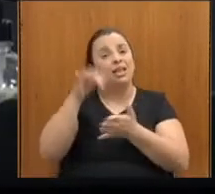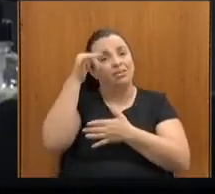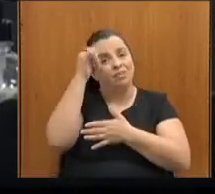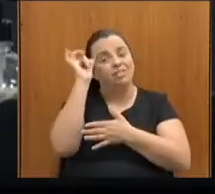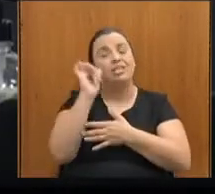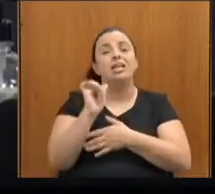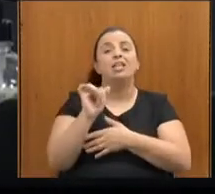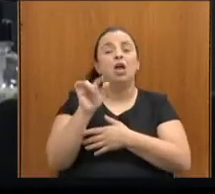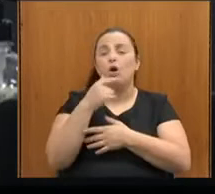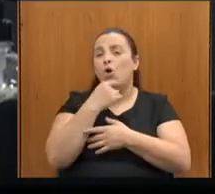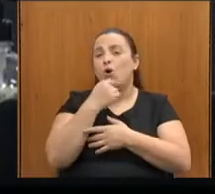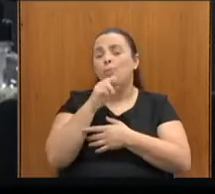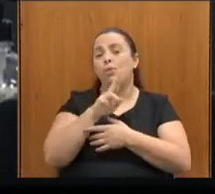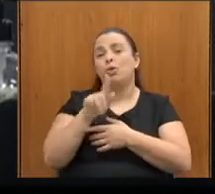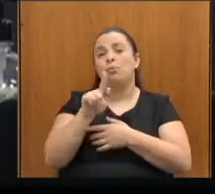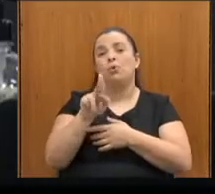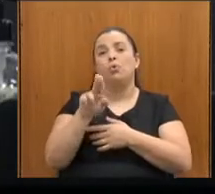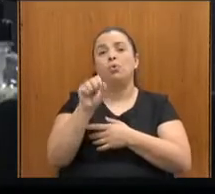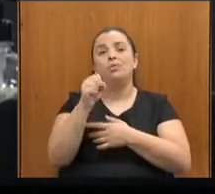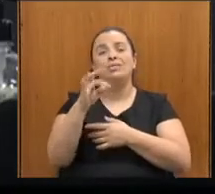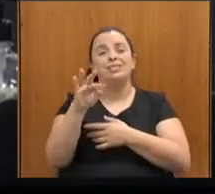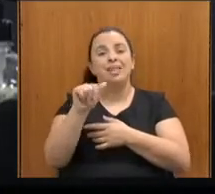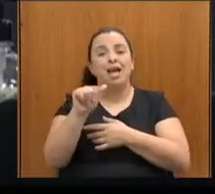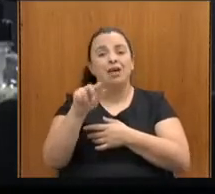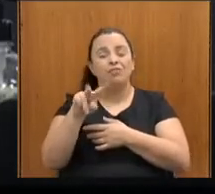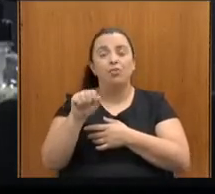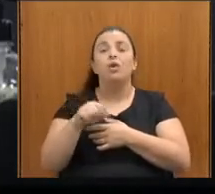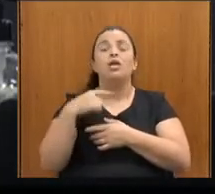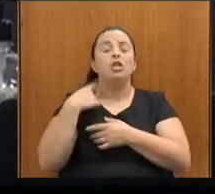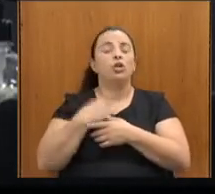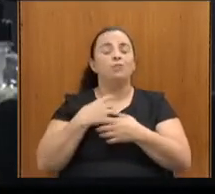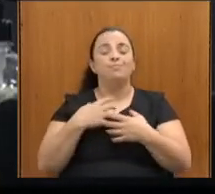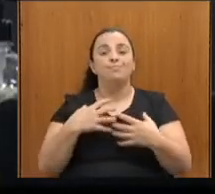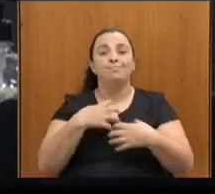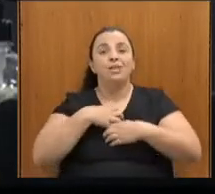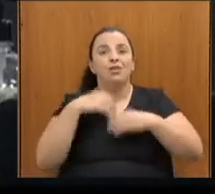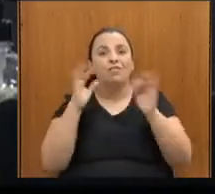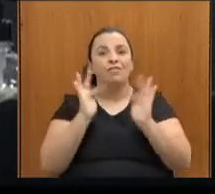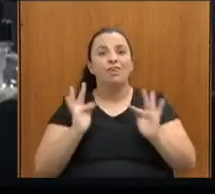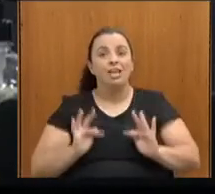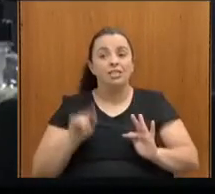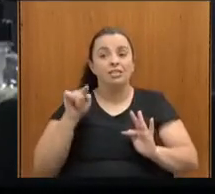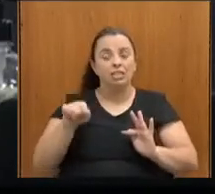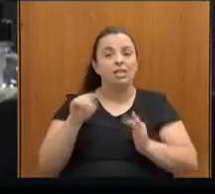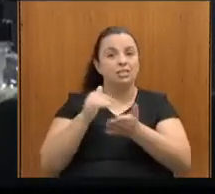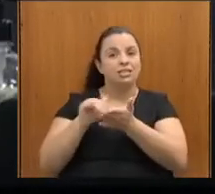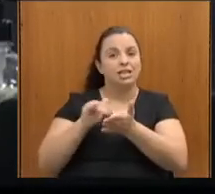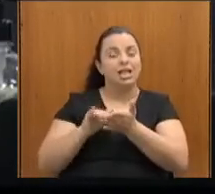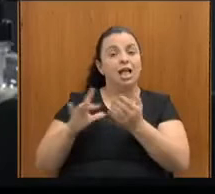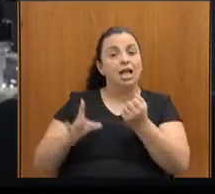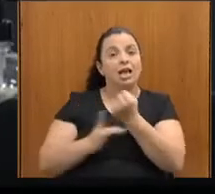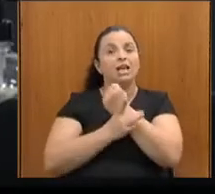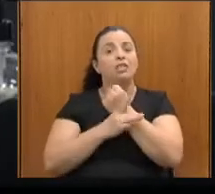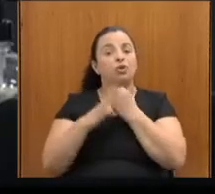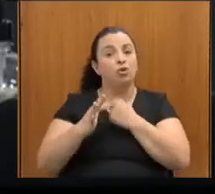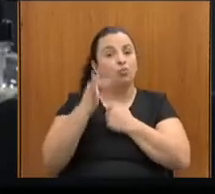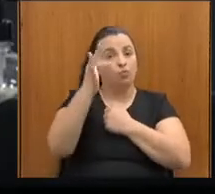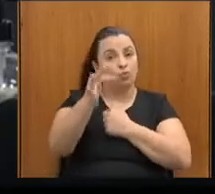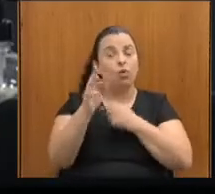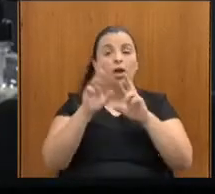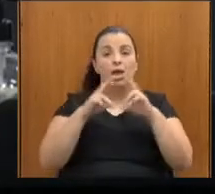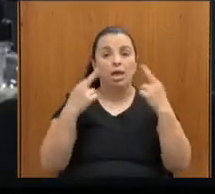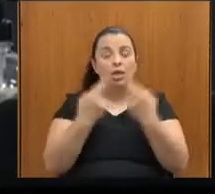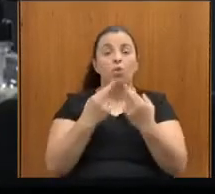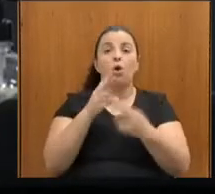e saímos de lá felizes com a garantia do secretário, que na próxima reunião do CONFAS, que é a reunião de todos os